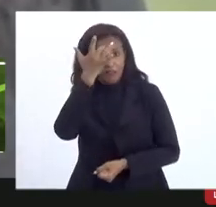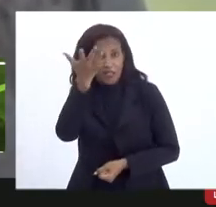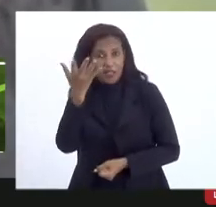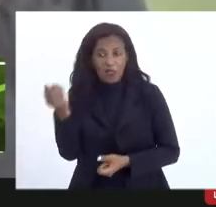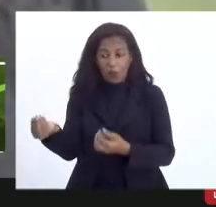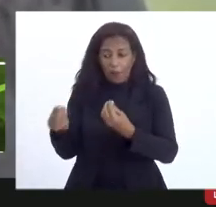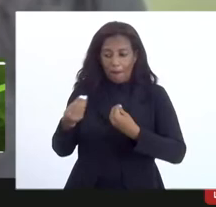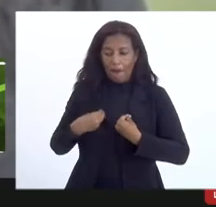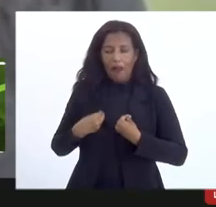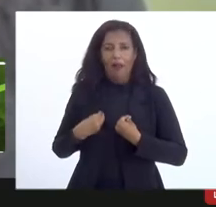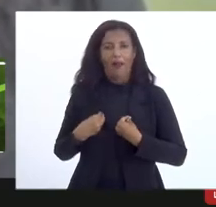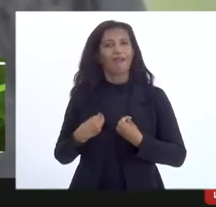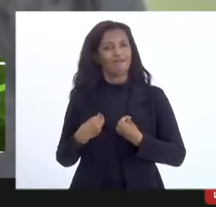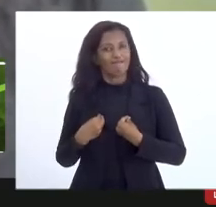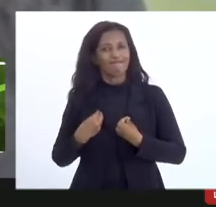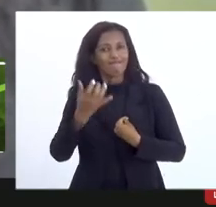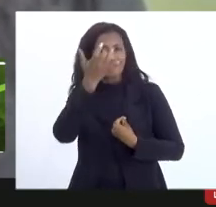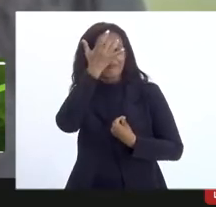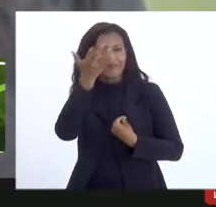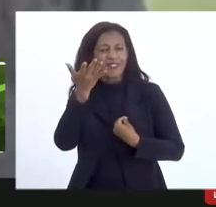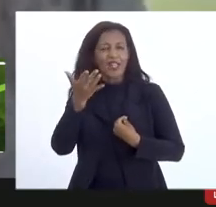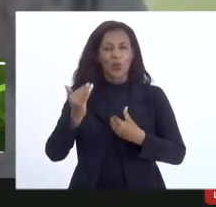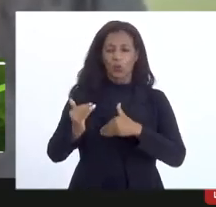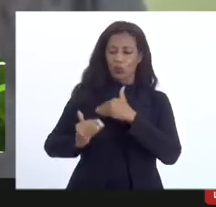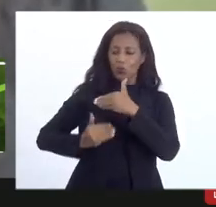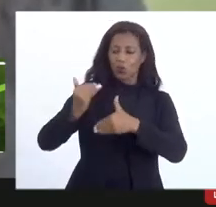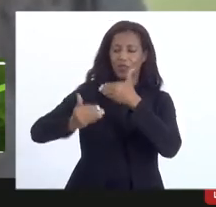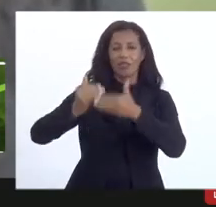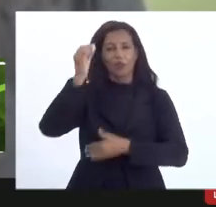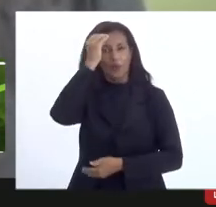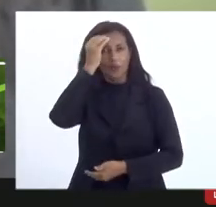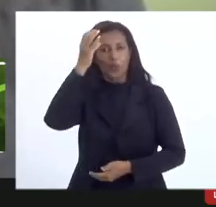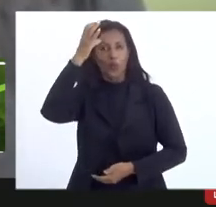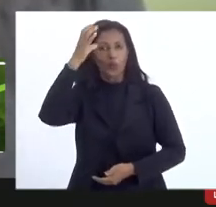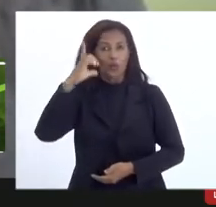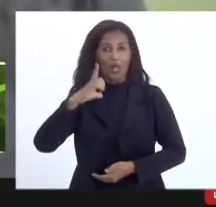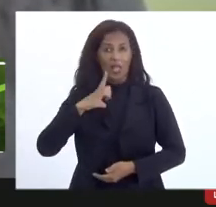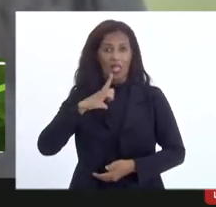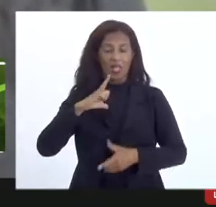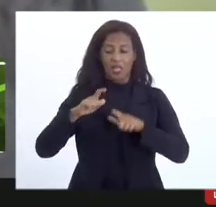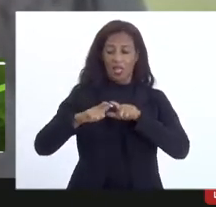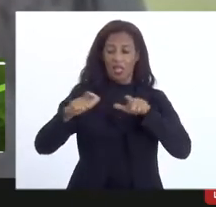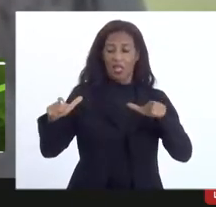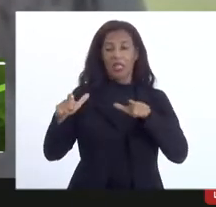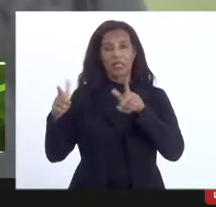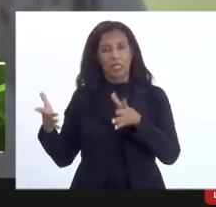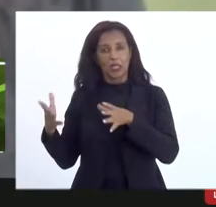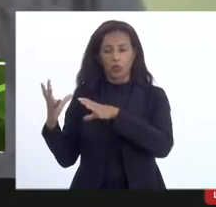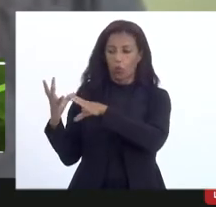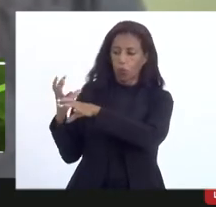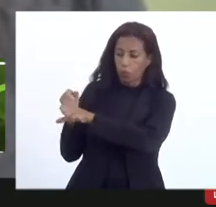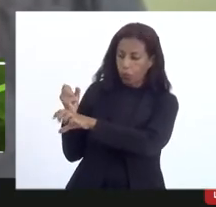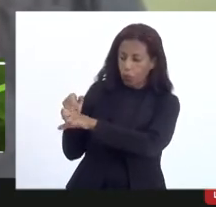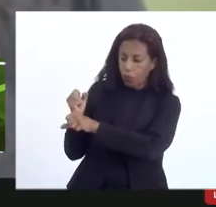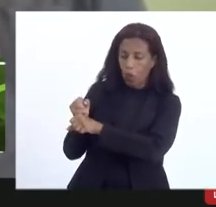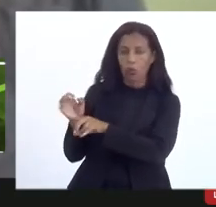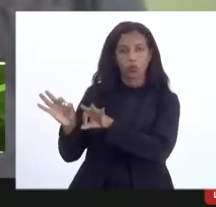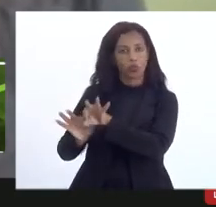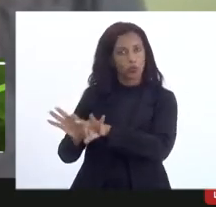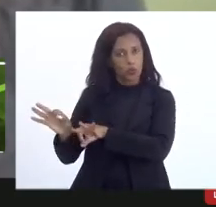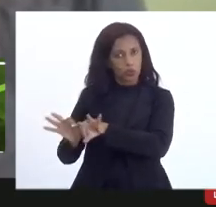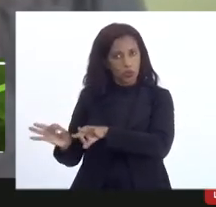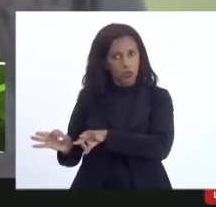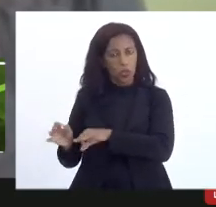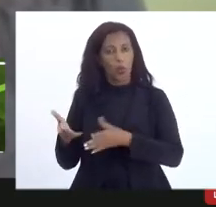para a gente isso. Então o Desenvolve Cultura hoje ele recebe tanto a proposição do projeto